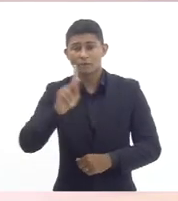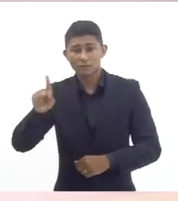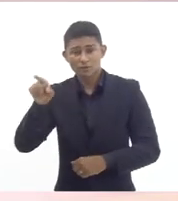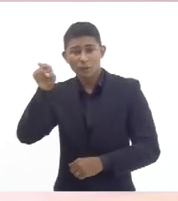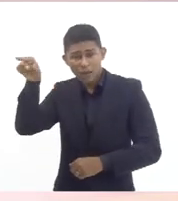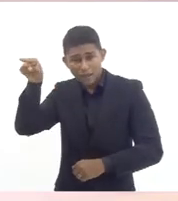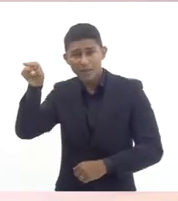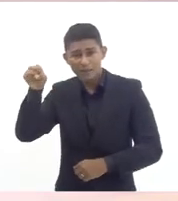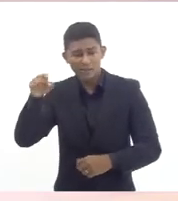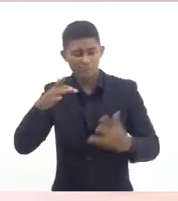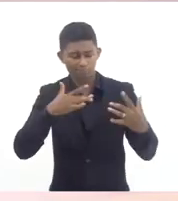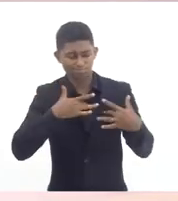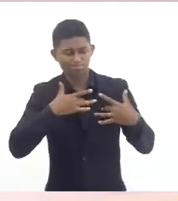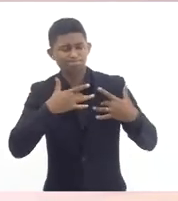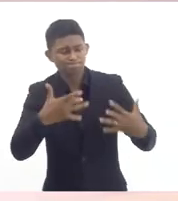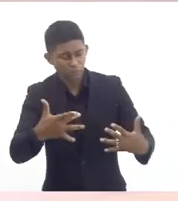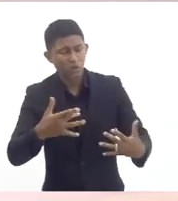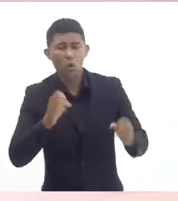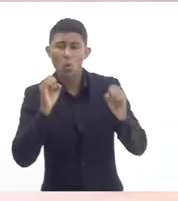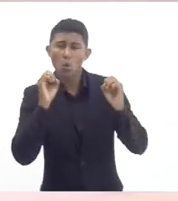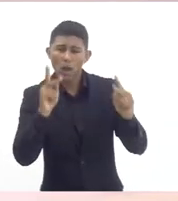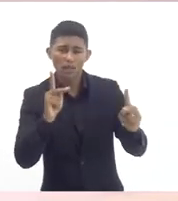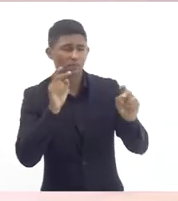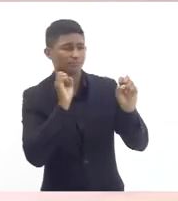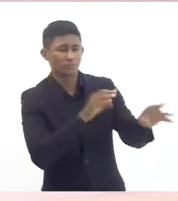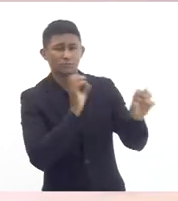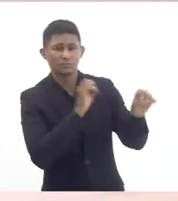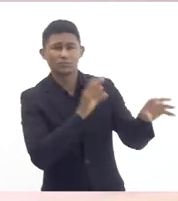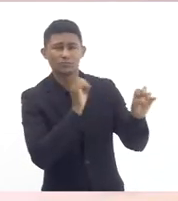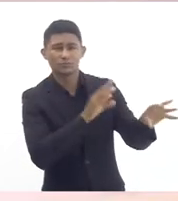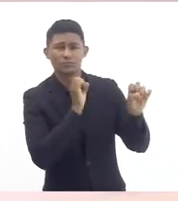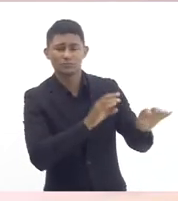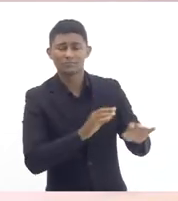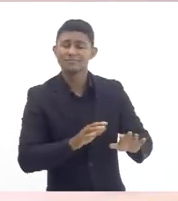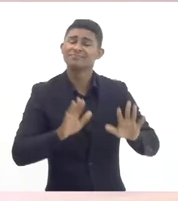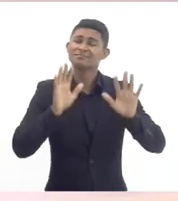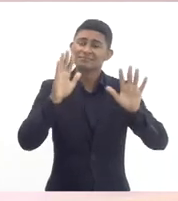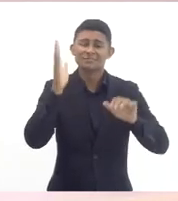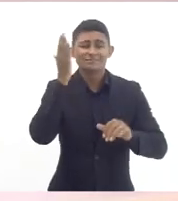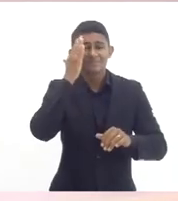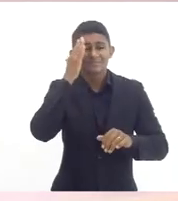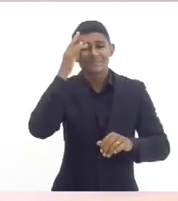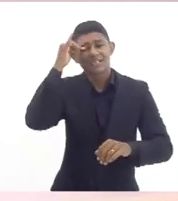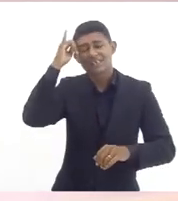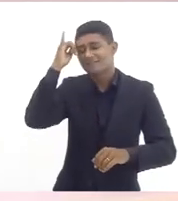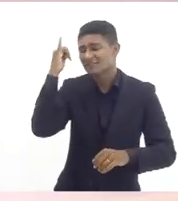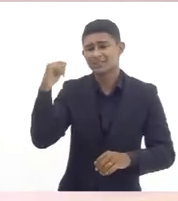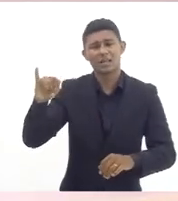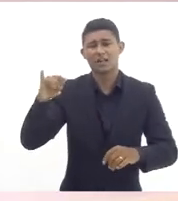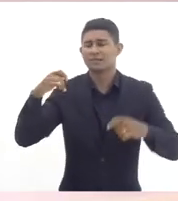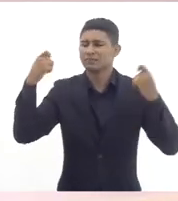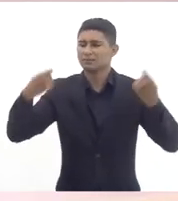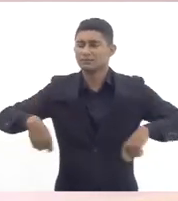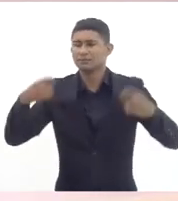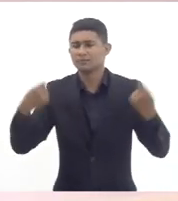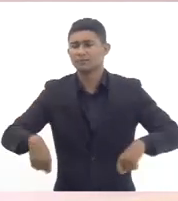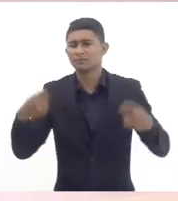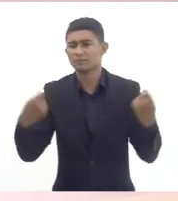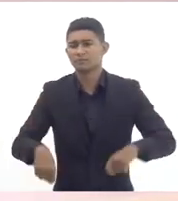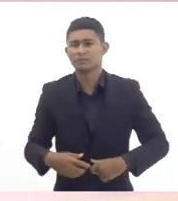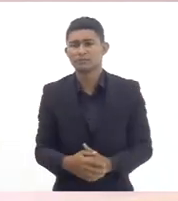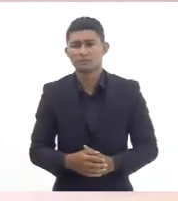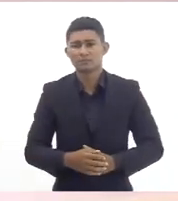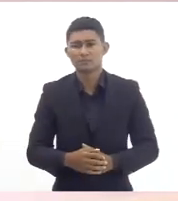fique sem aula mas isso é uma prática que a gente obviamente tem que evitar ao máximo concluindo por favor